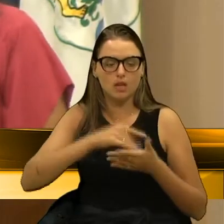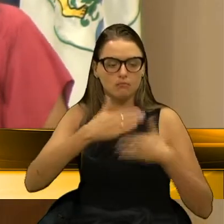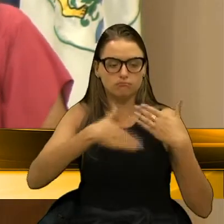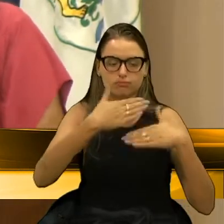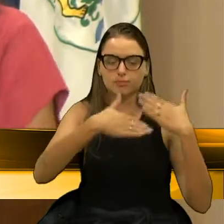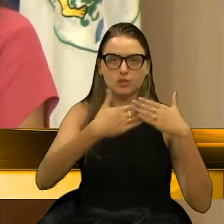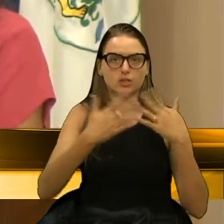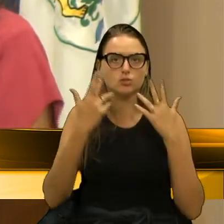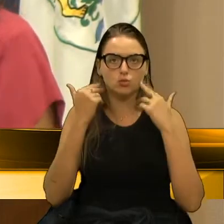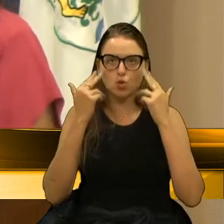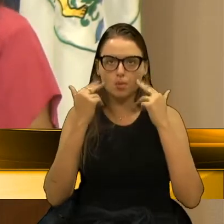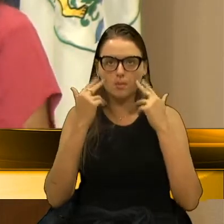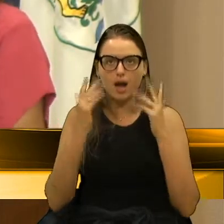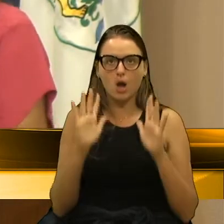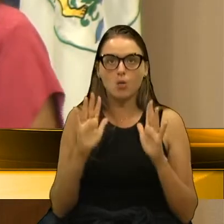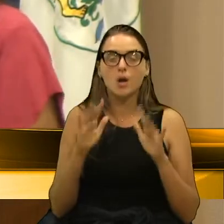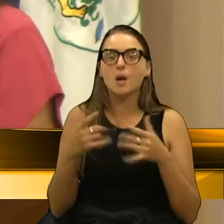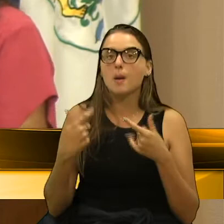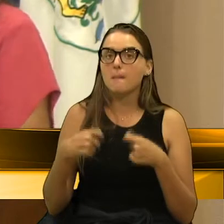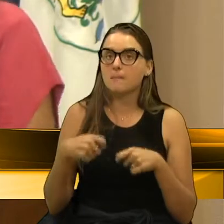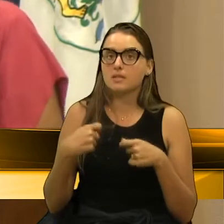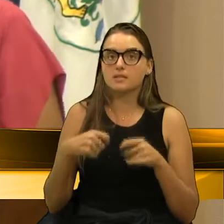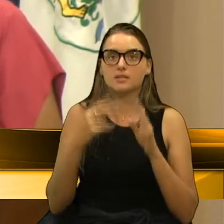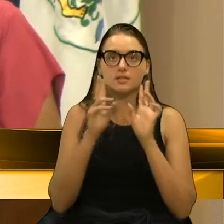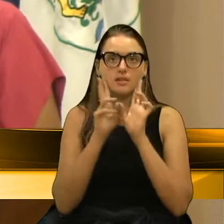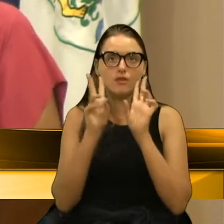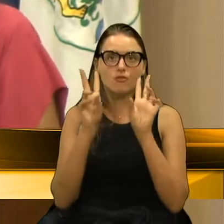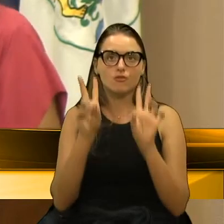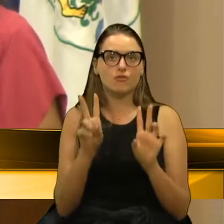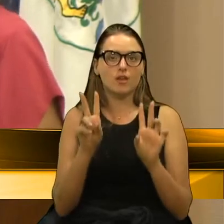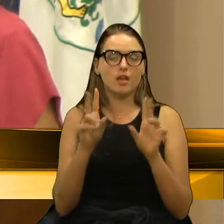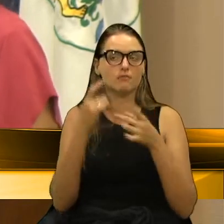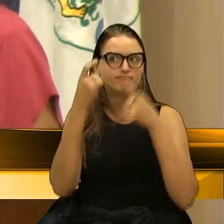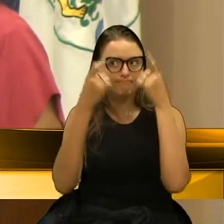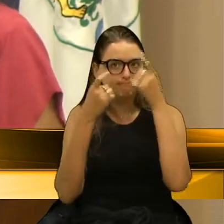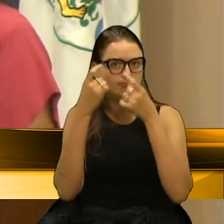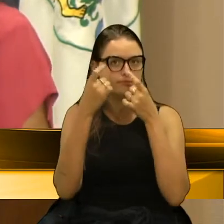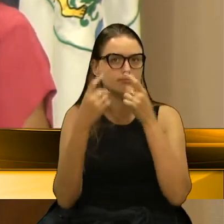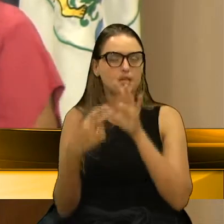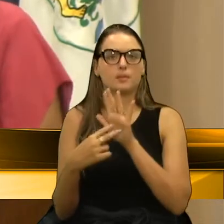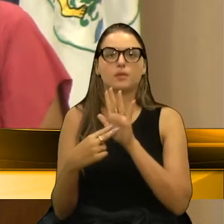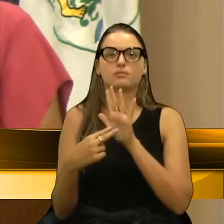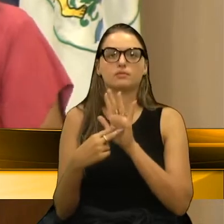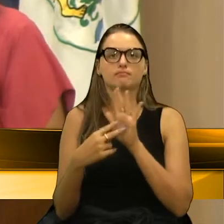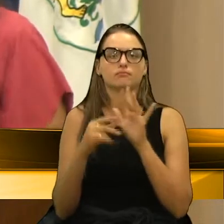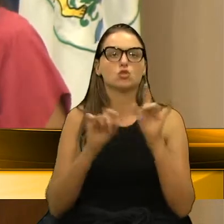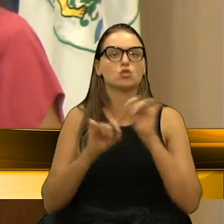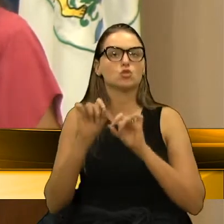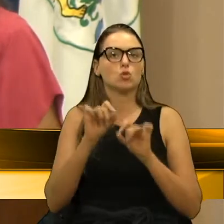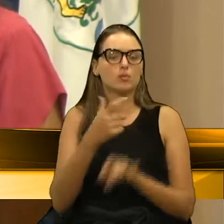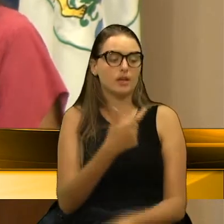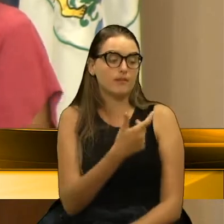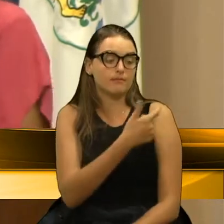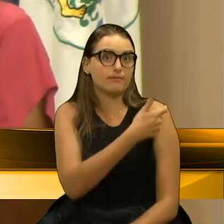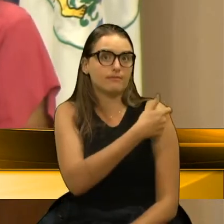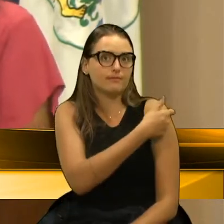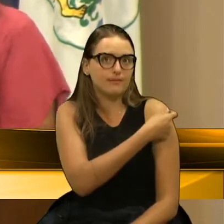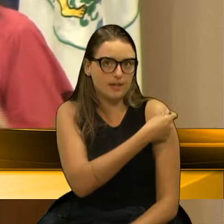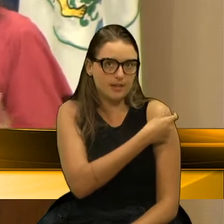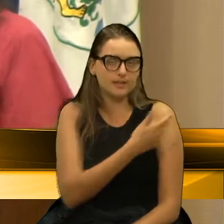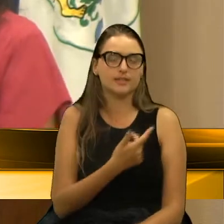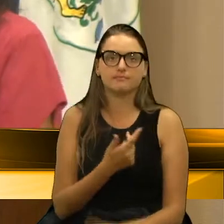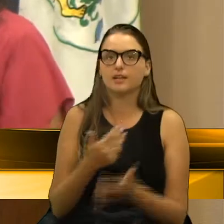suas atividades, precisa olhar com muita atenção e preocupação o tema da vacinação em qualquer